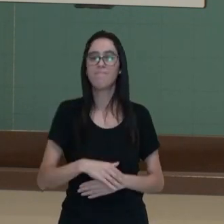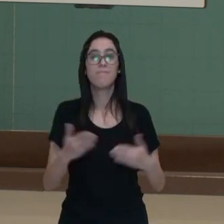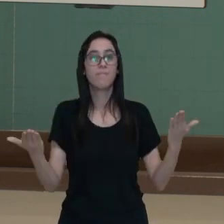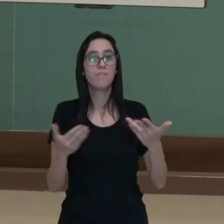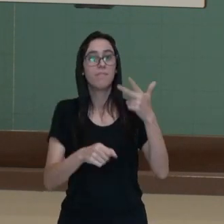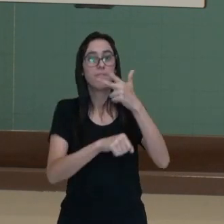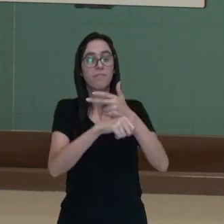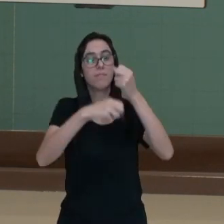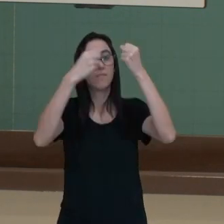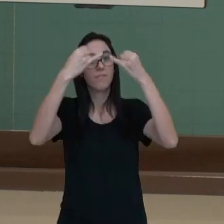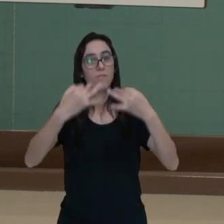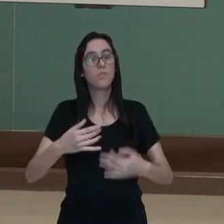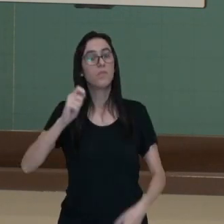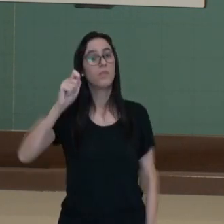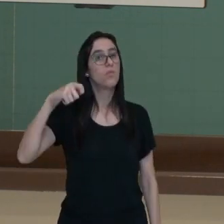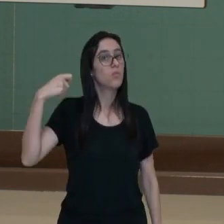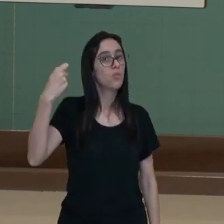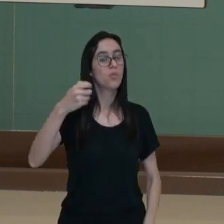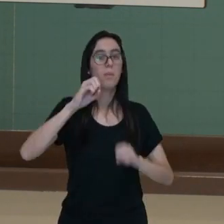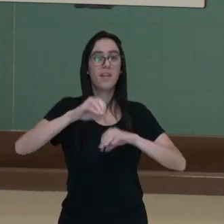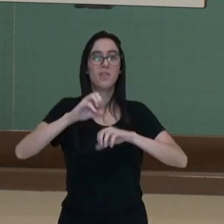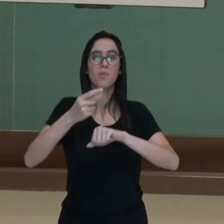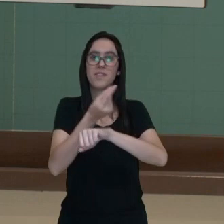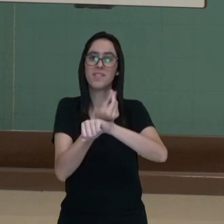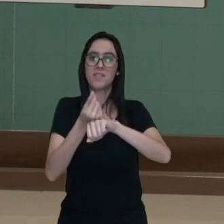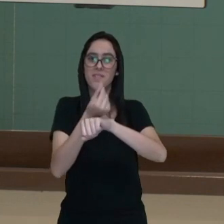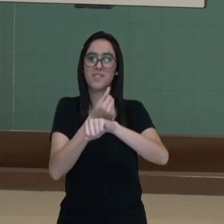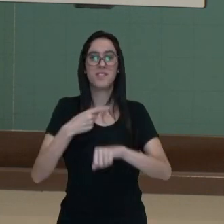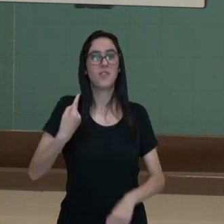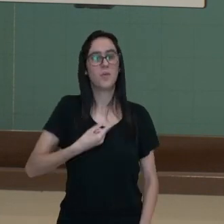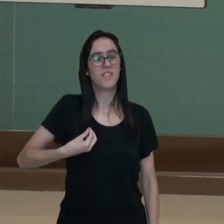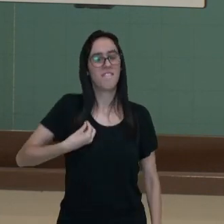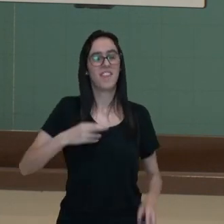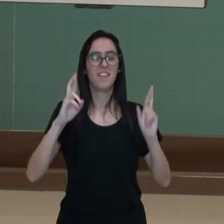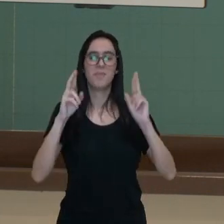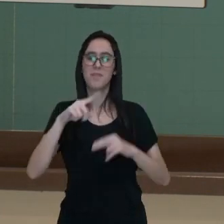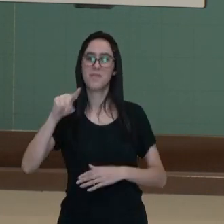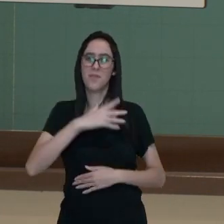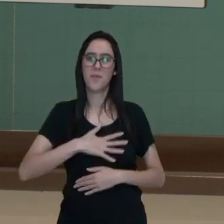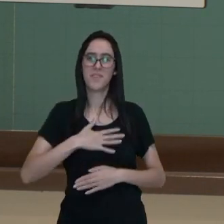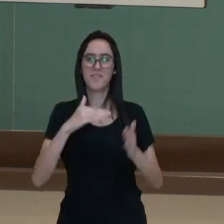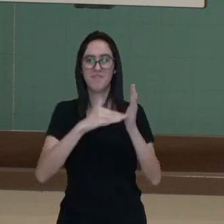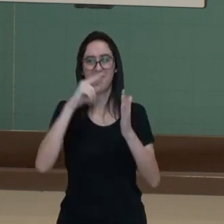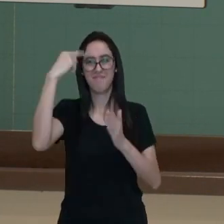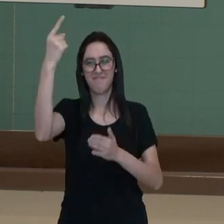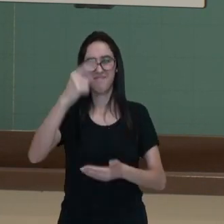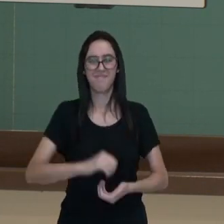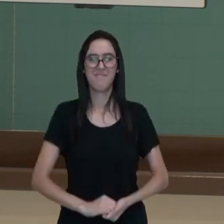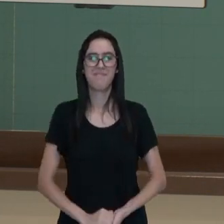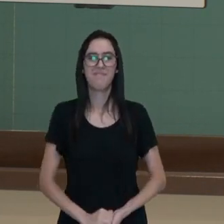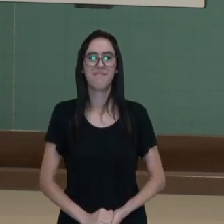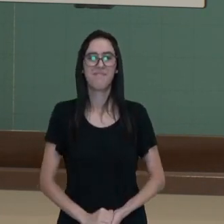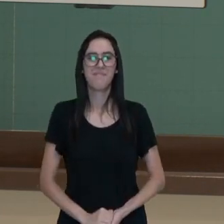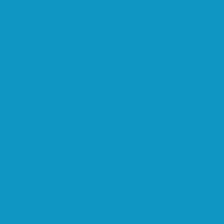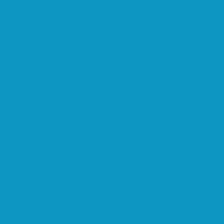Nesse vídeo, nós falamos sobre educação financeira no cotidiano. Espero que vocês tenham gostado e até breve.